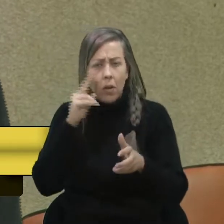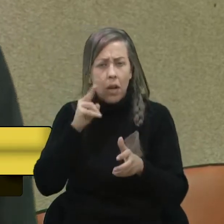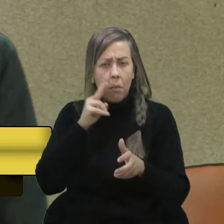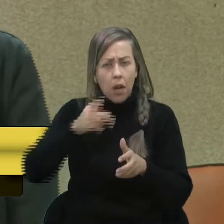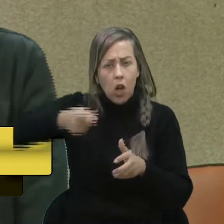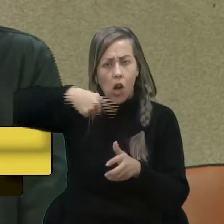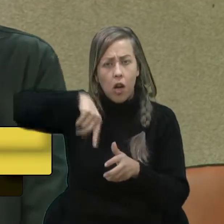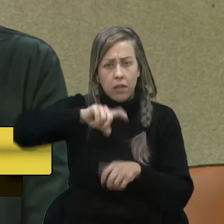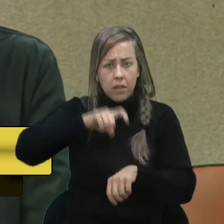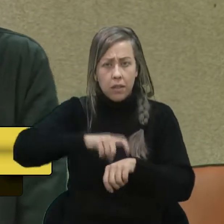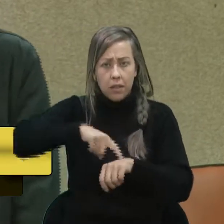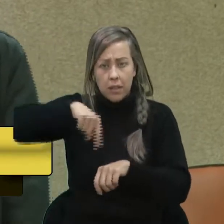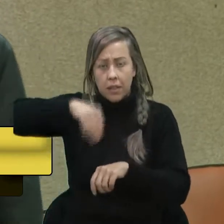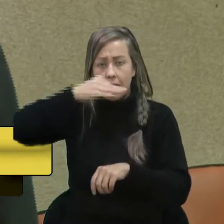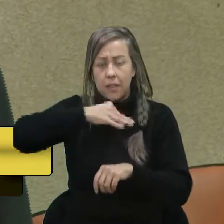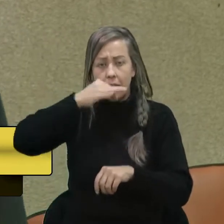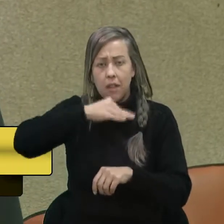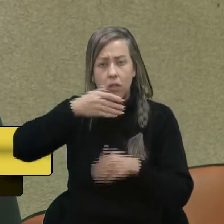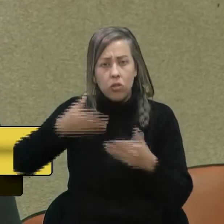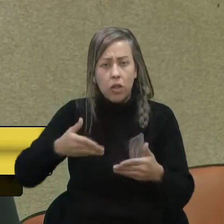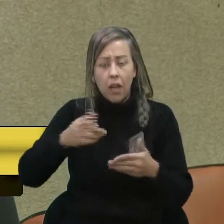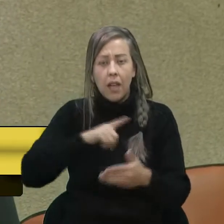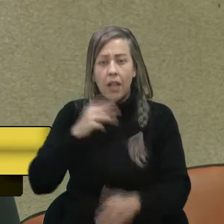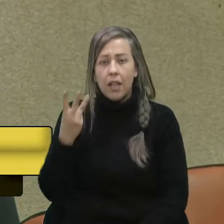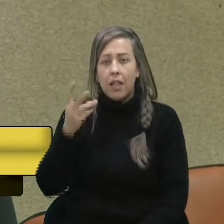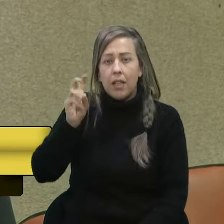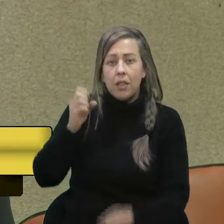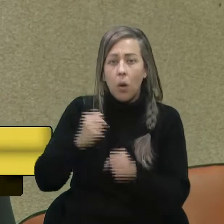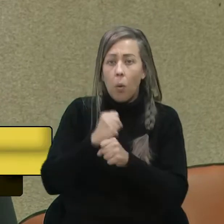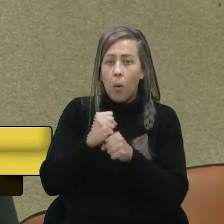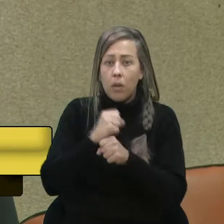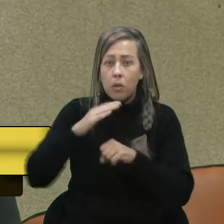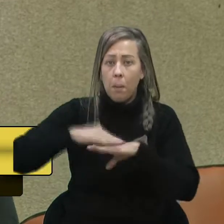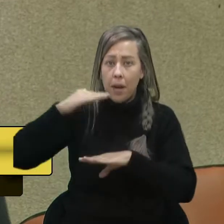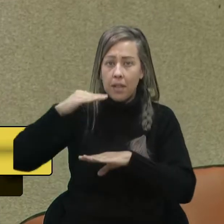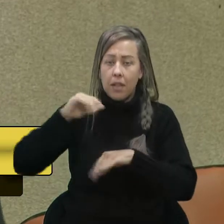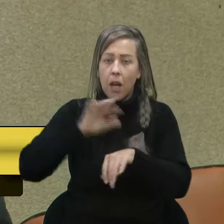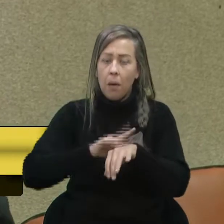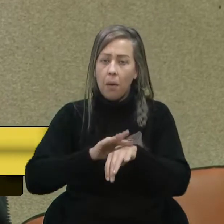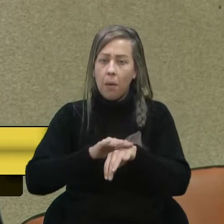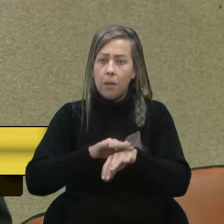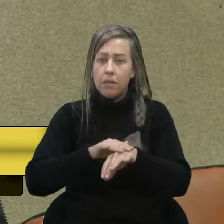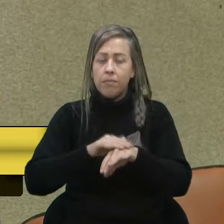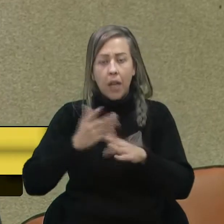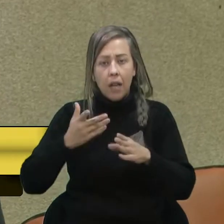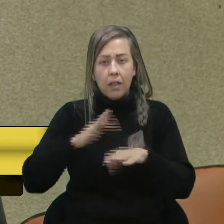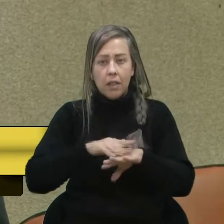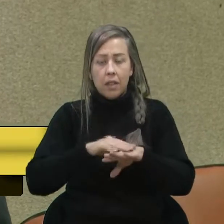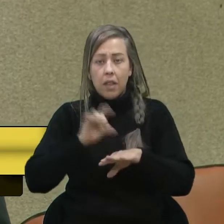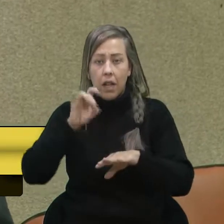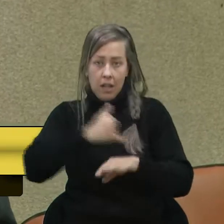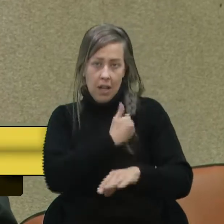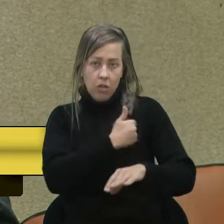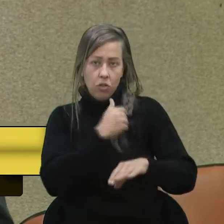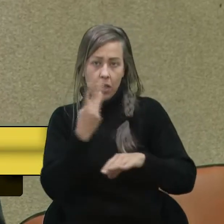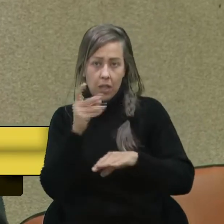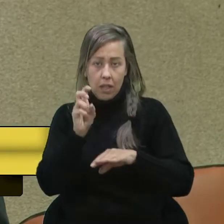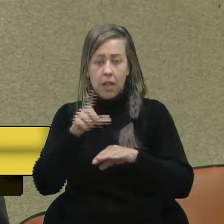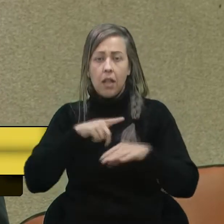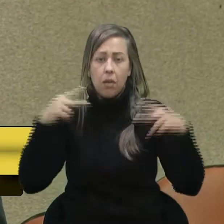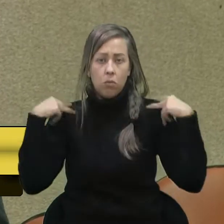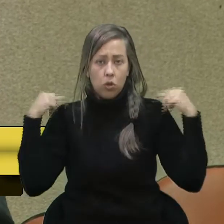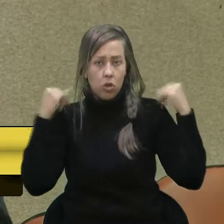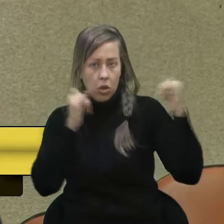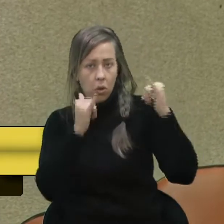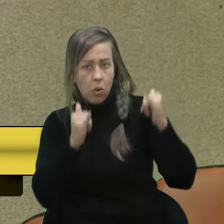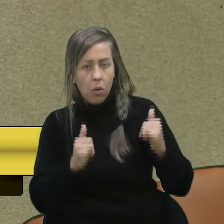nós estamos na nossa cidade, vereadora Tati, com 35 anos ou mais de comorbidades. Ou seja, não só professores, como motoristas de